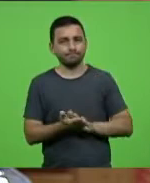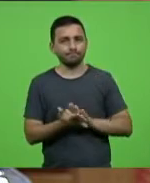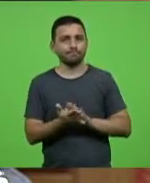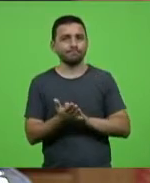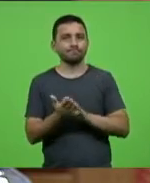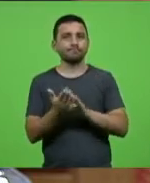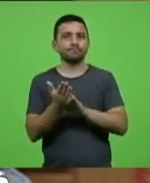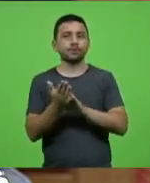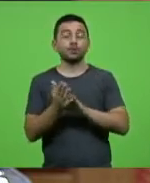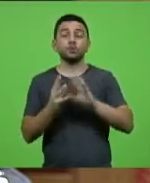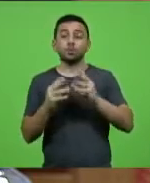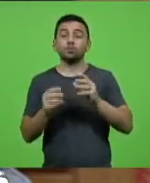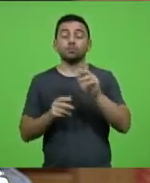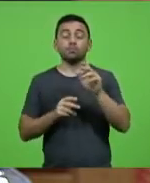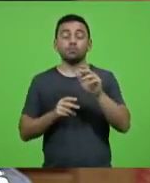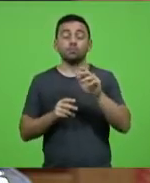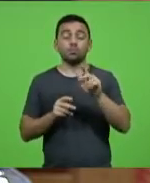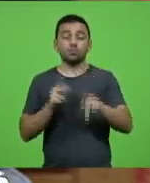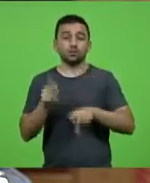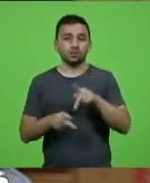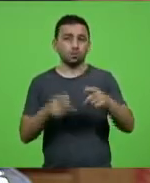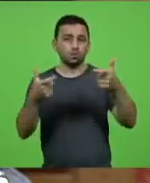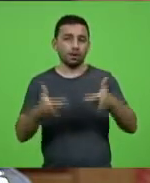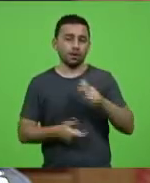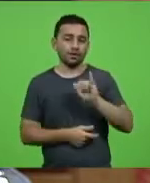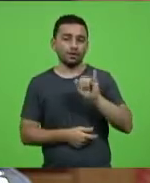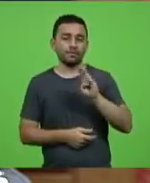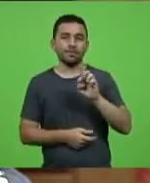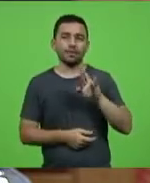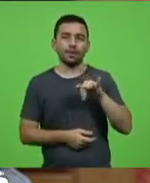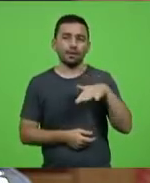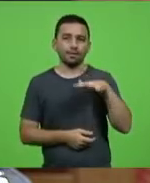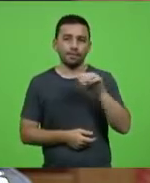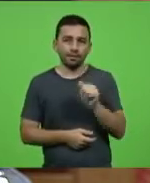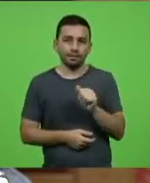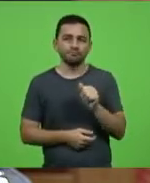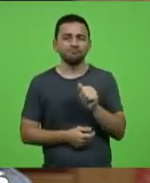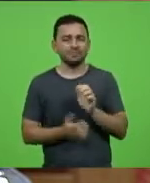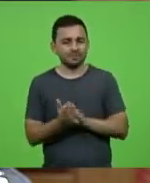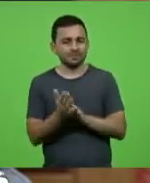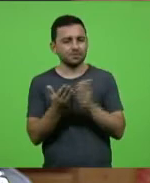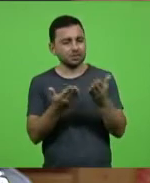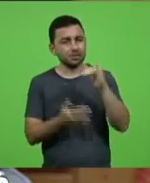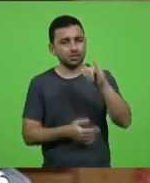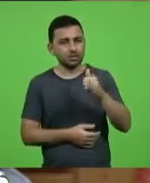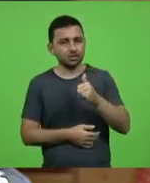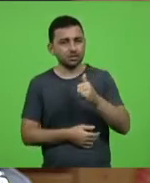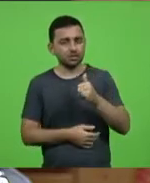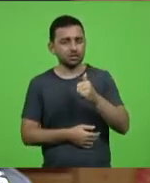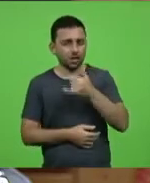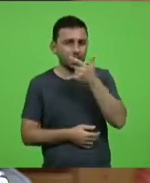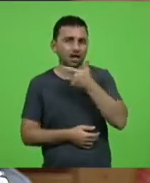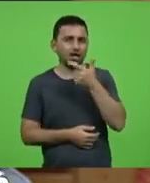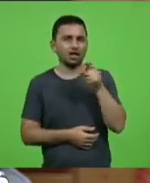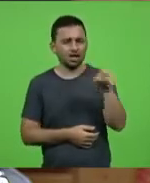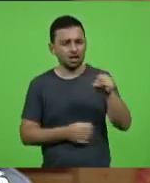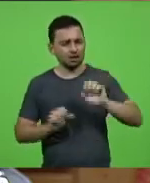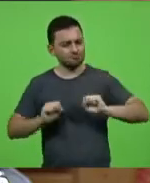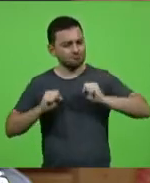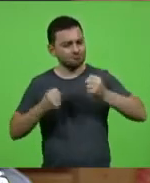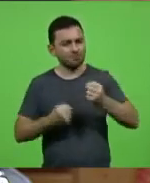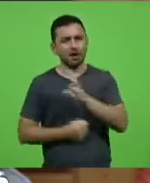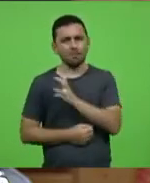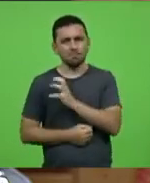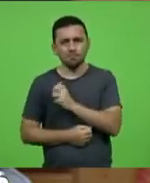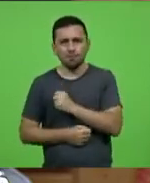toda a população de Ibirama, parabenizar o colega Gerri, que somos testemunha do seu amor, carinho